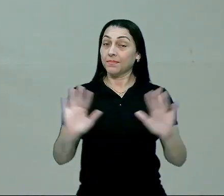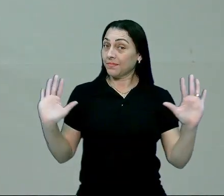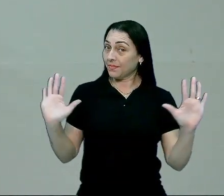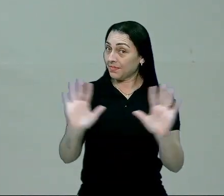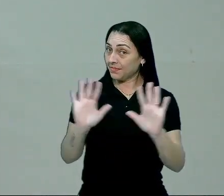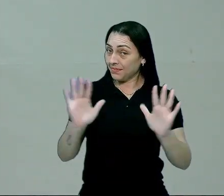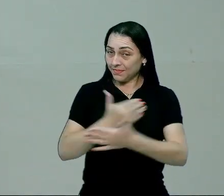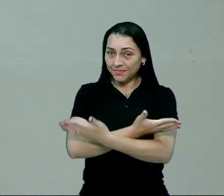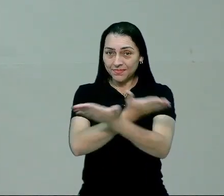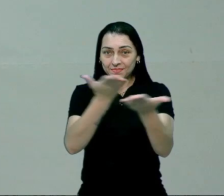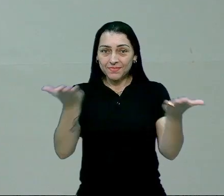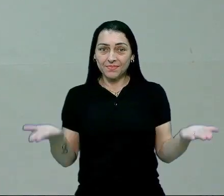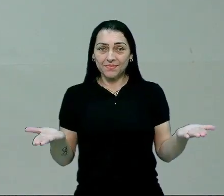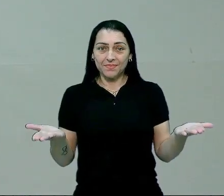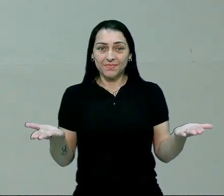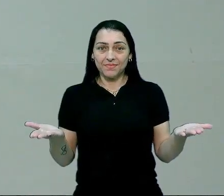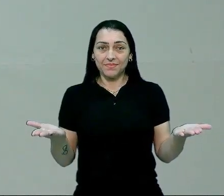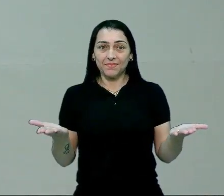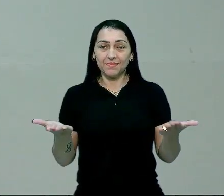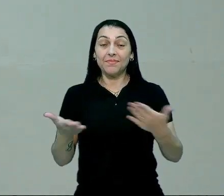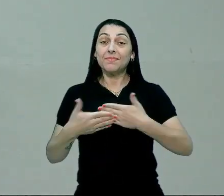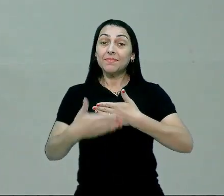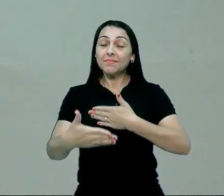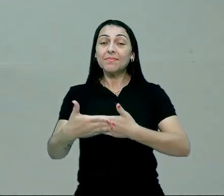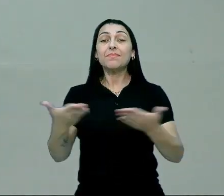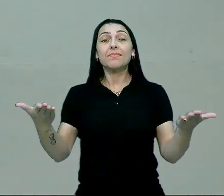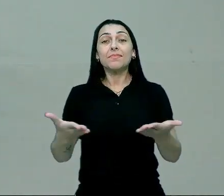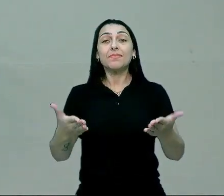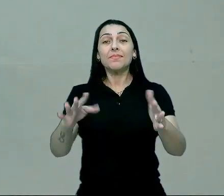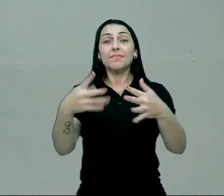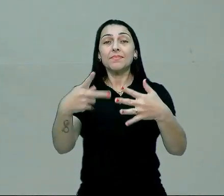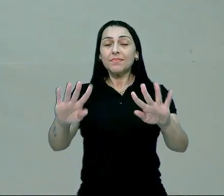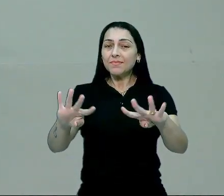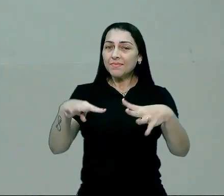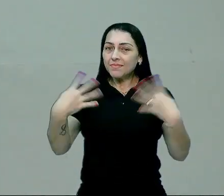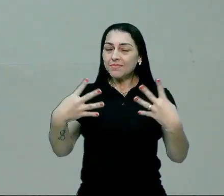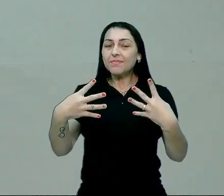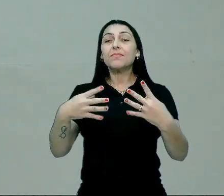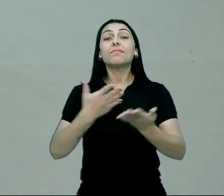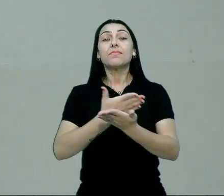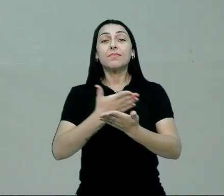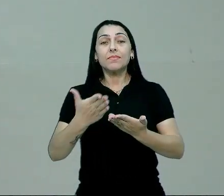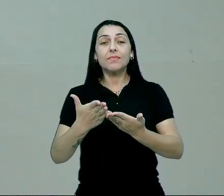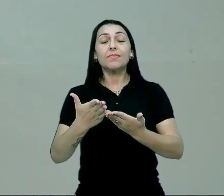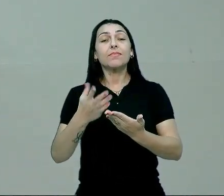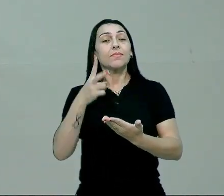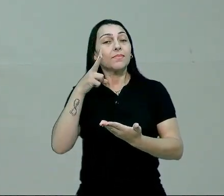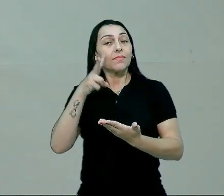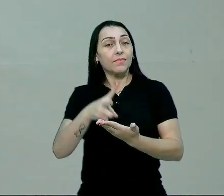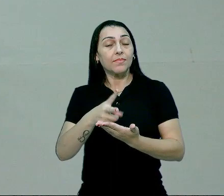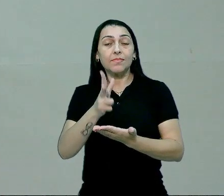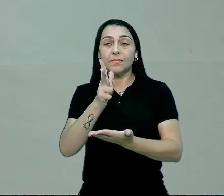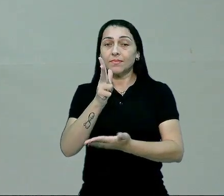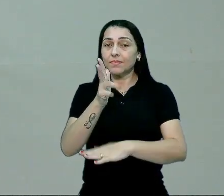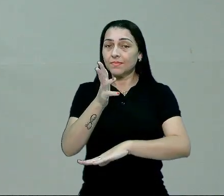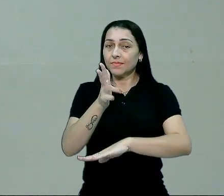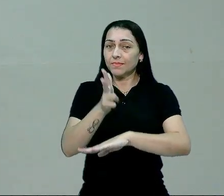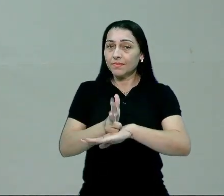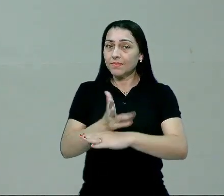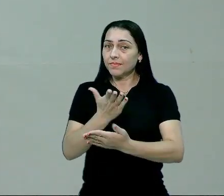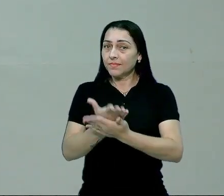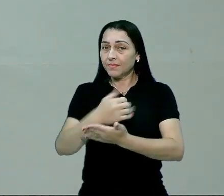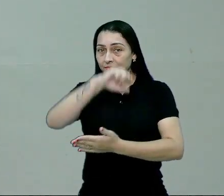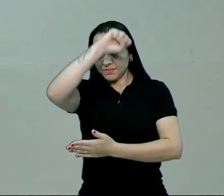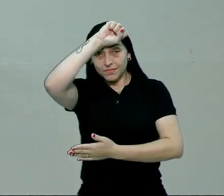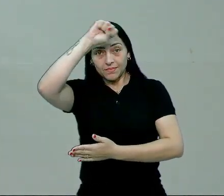Olá a todos vocês. A partir de agora eu peço a sua atenção para que você comece a acompanhar a videoaula de